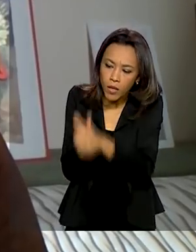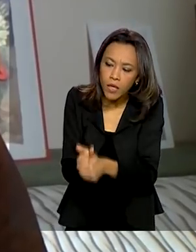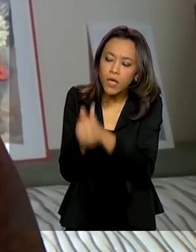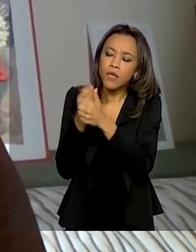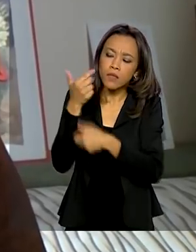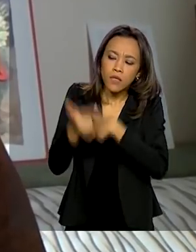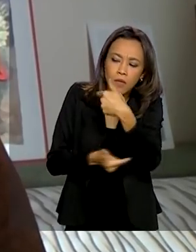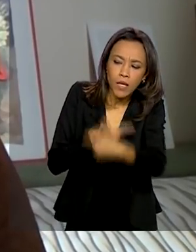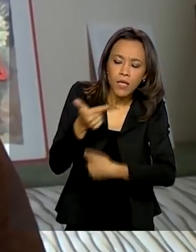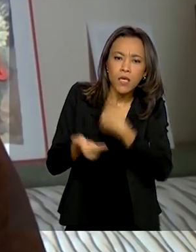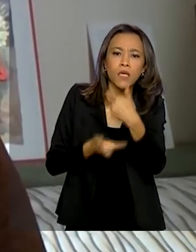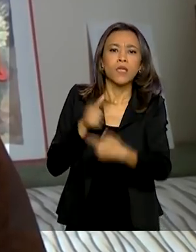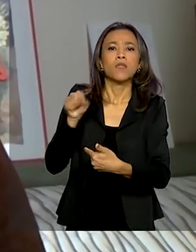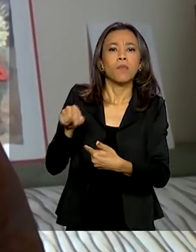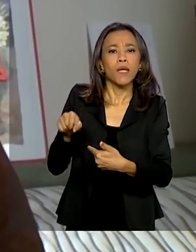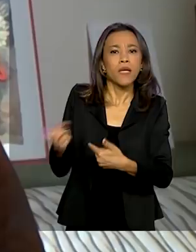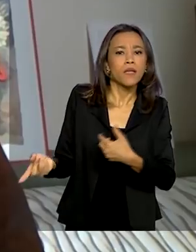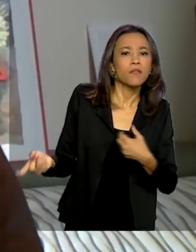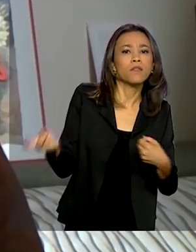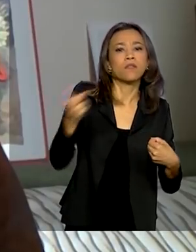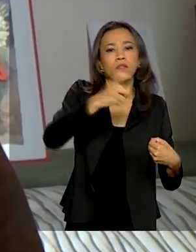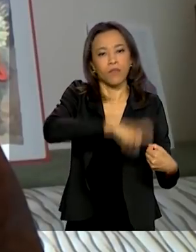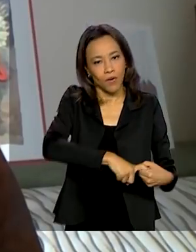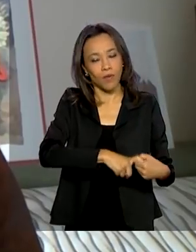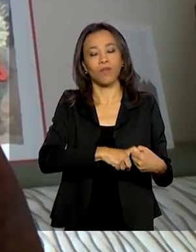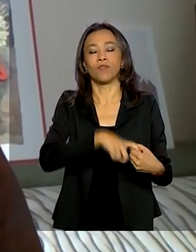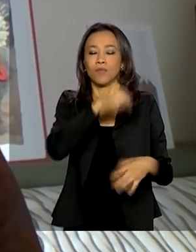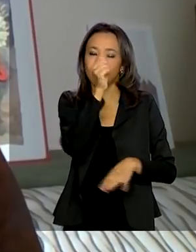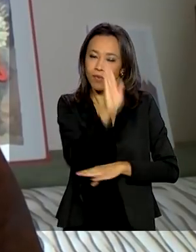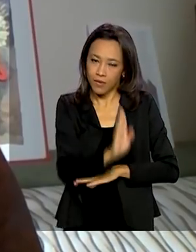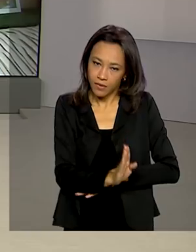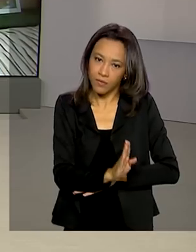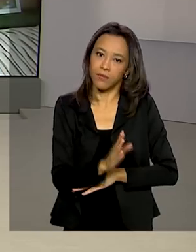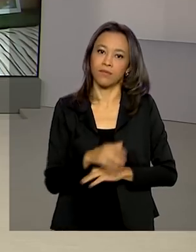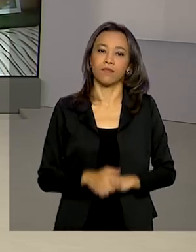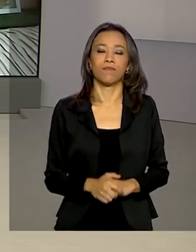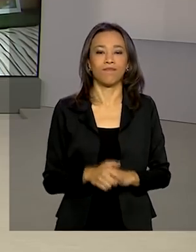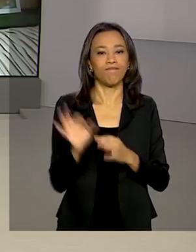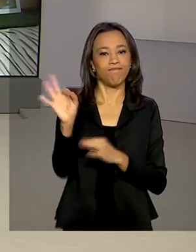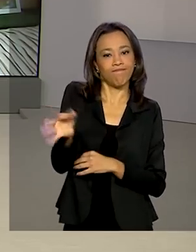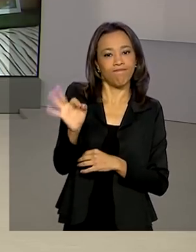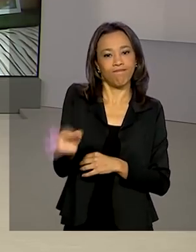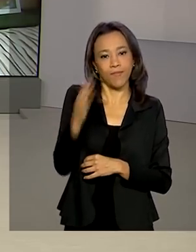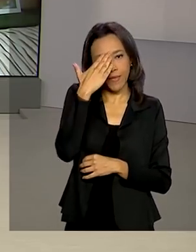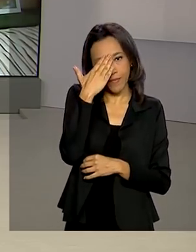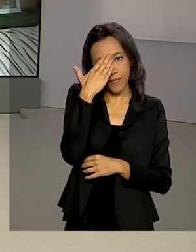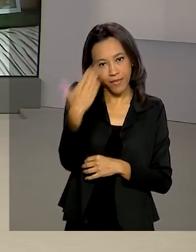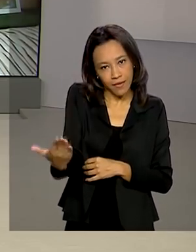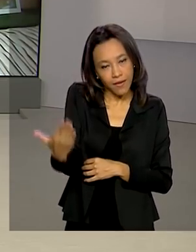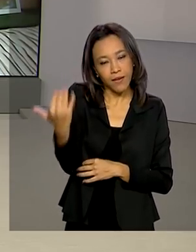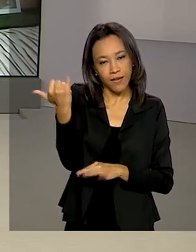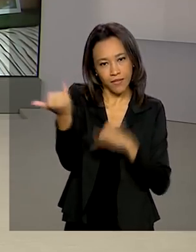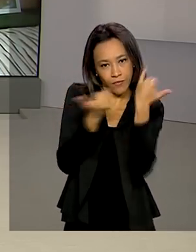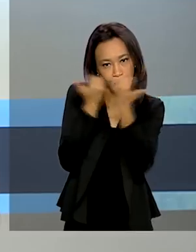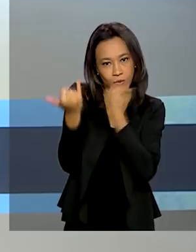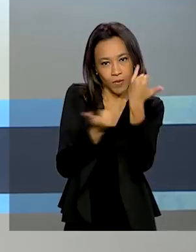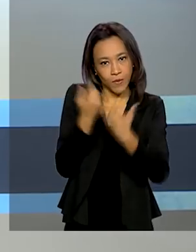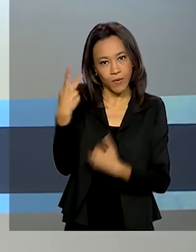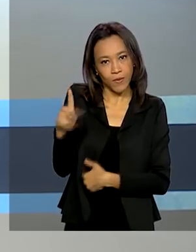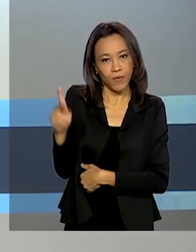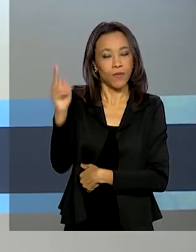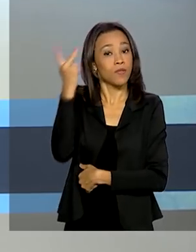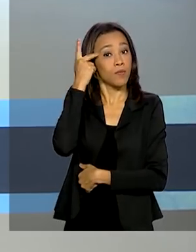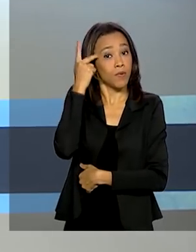trabalhando para permitir a repatriação de todos. Renata? Tá certo, Priscila. Obrigada pelas suas informações direto de São Paulo.